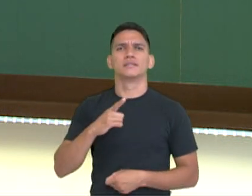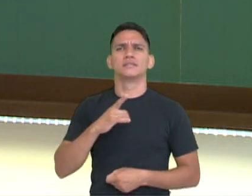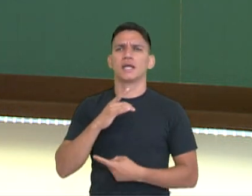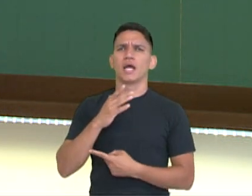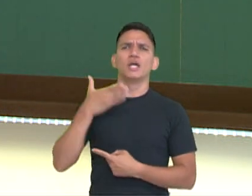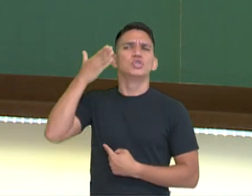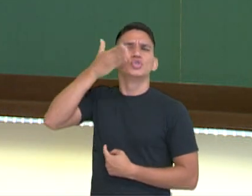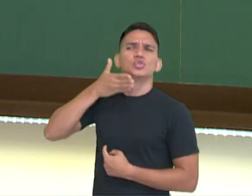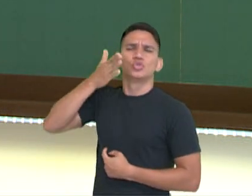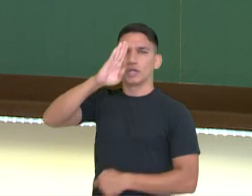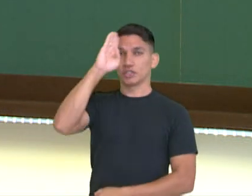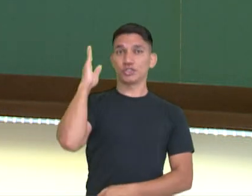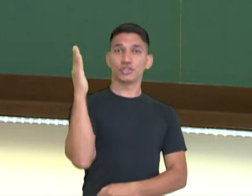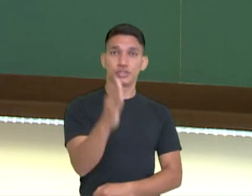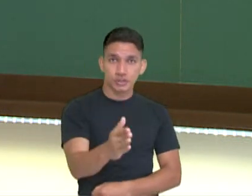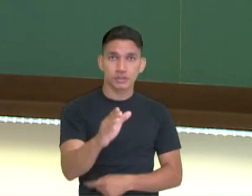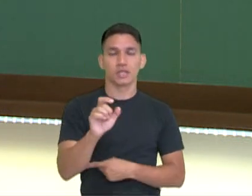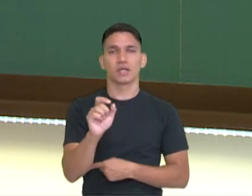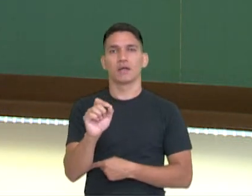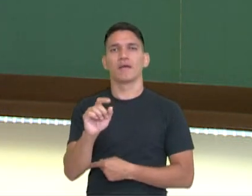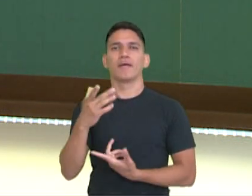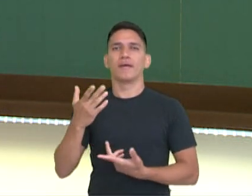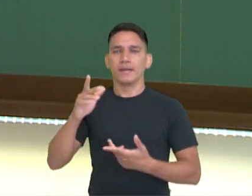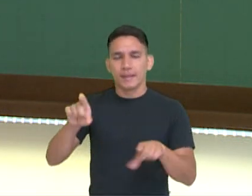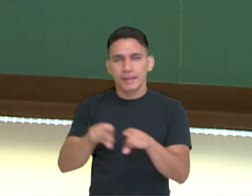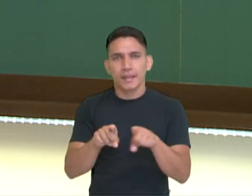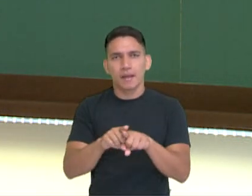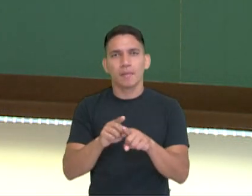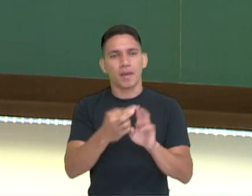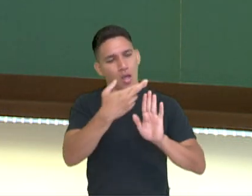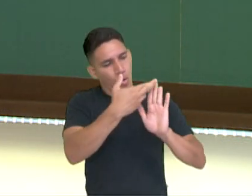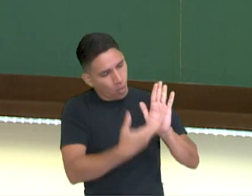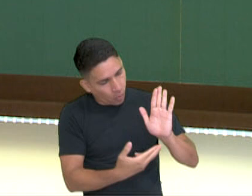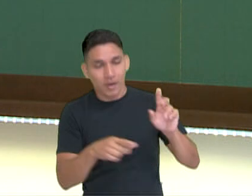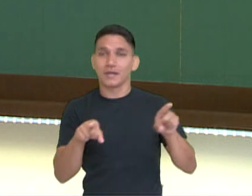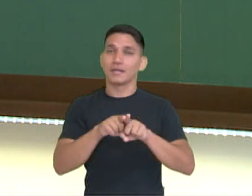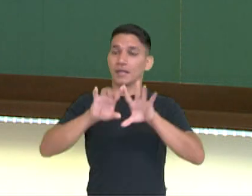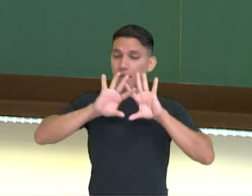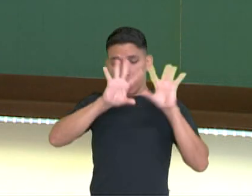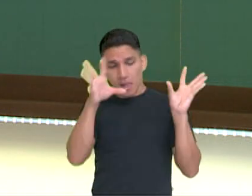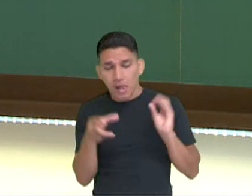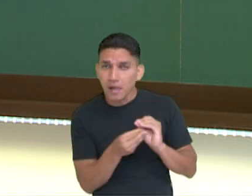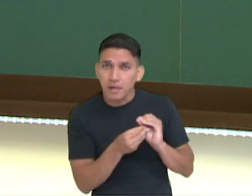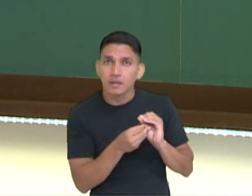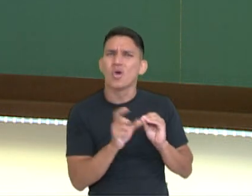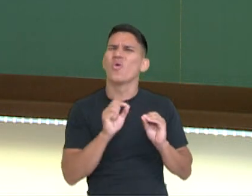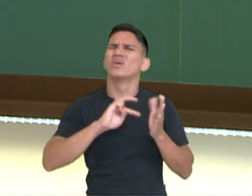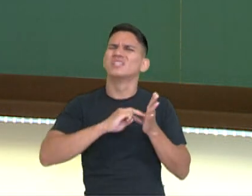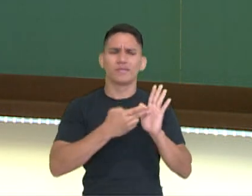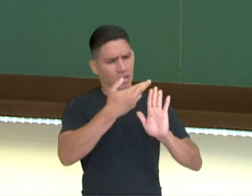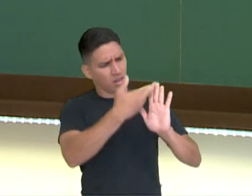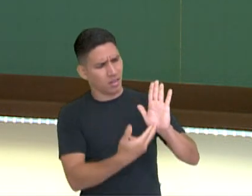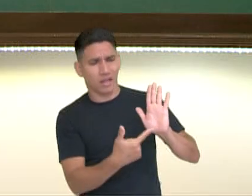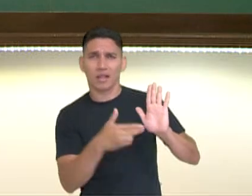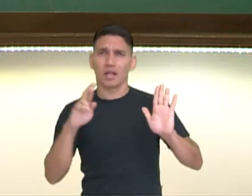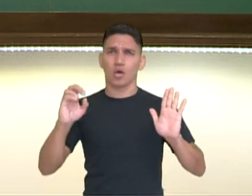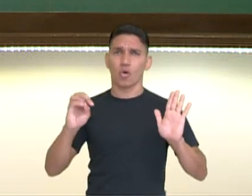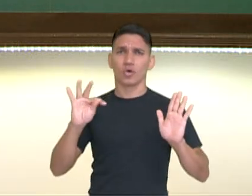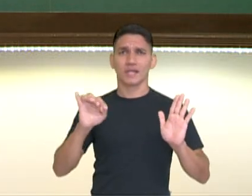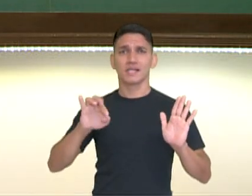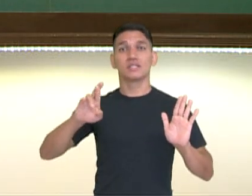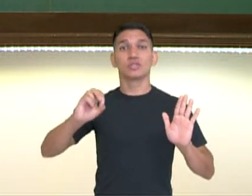falar um pouquinho depois do discurso direto. Roteiro e revisão. O que seria o roteiro? O roteiro é um